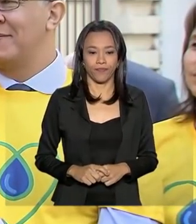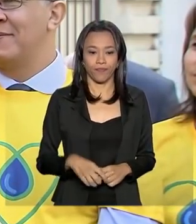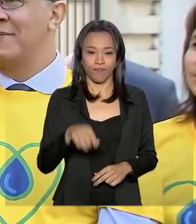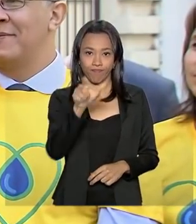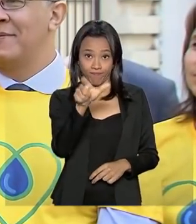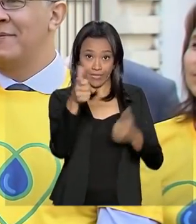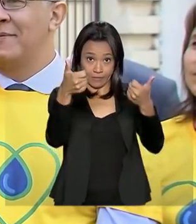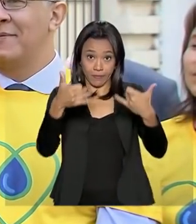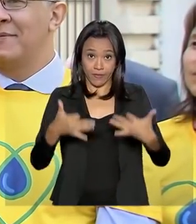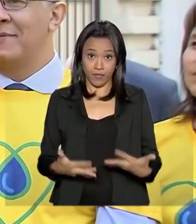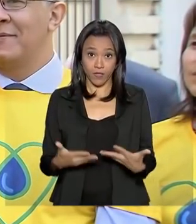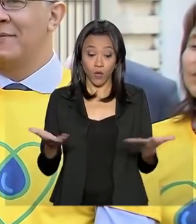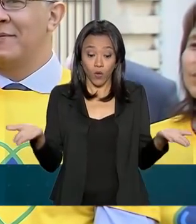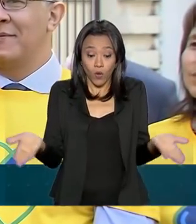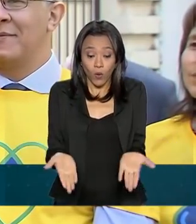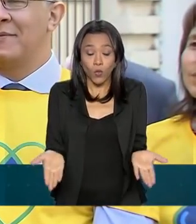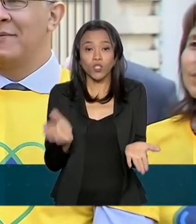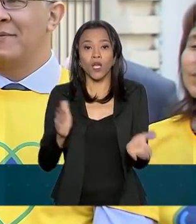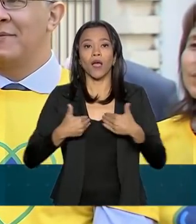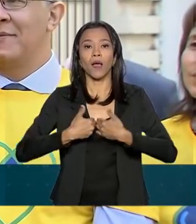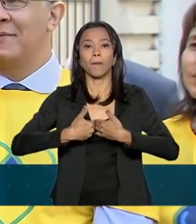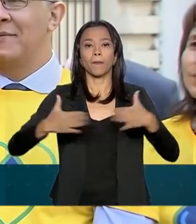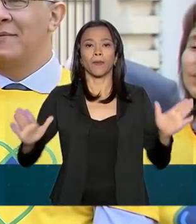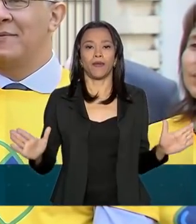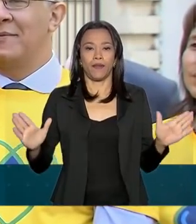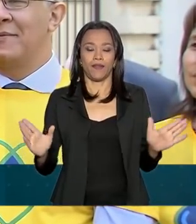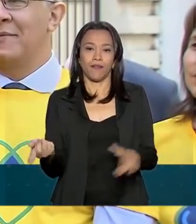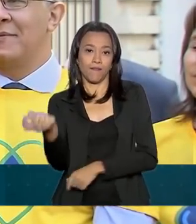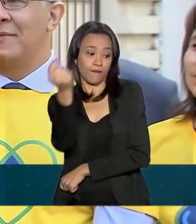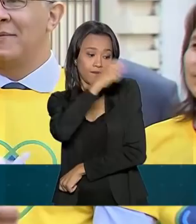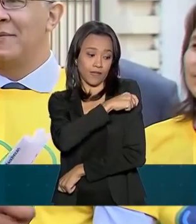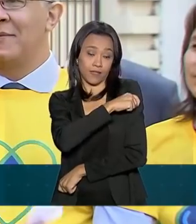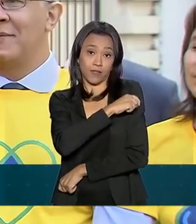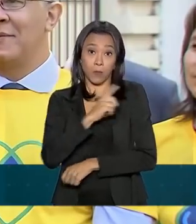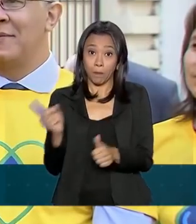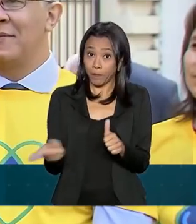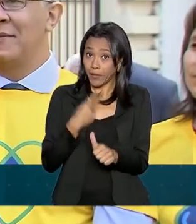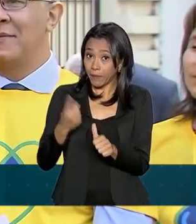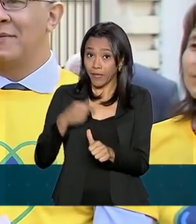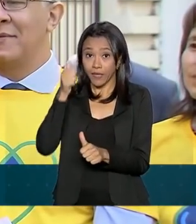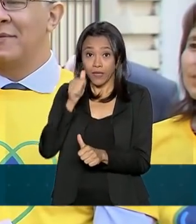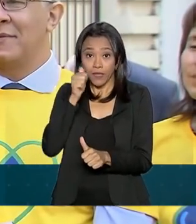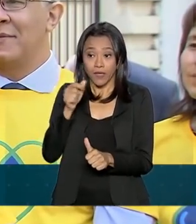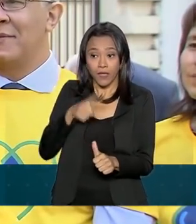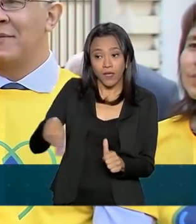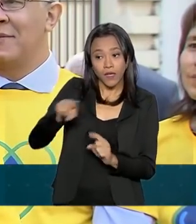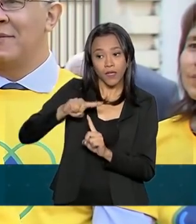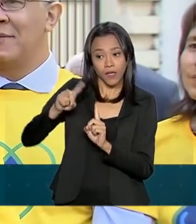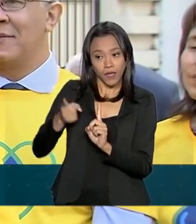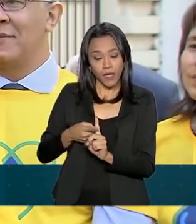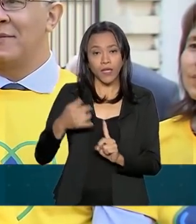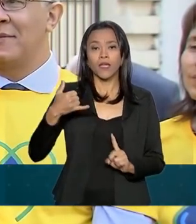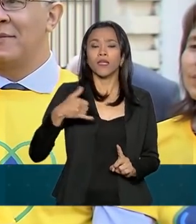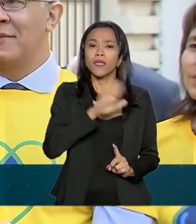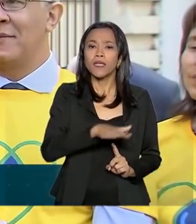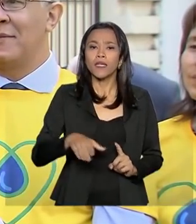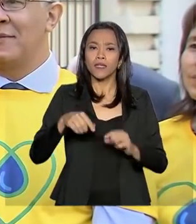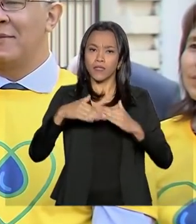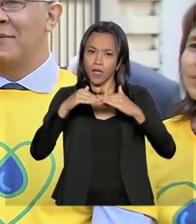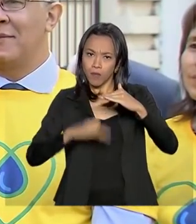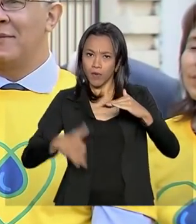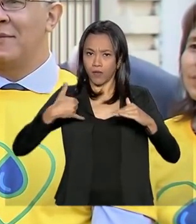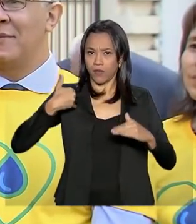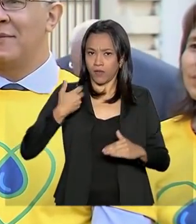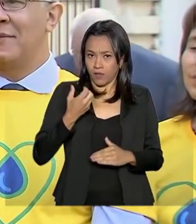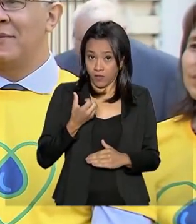A partir de hoje está aberta a vacinação, primeiro para gestantes e crianças abaixo de 6 anos e